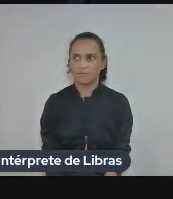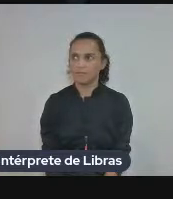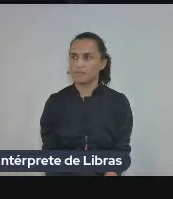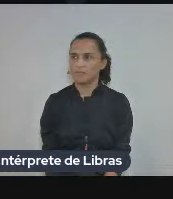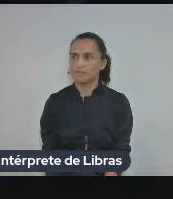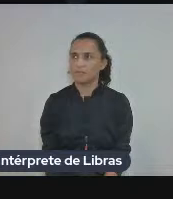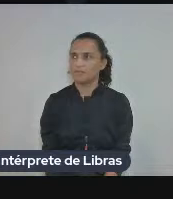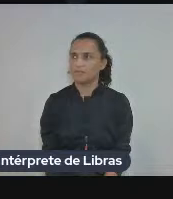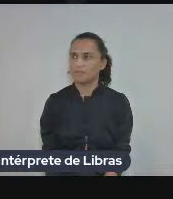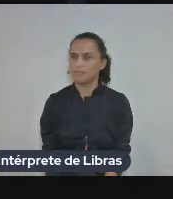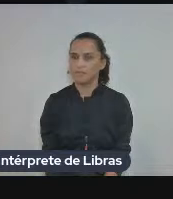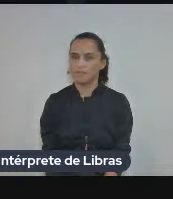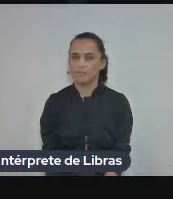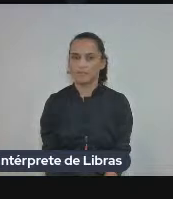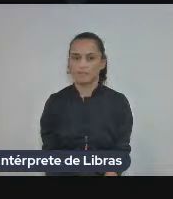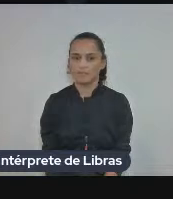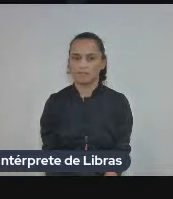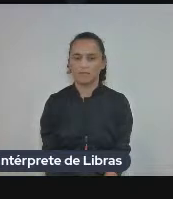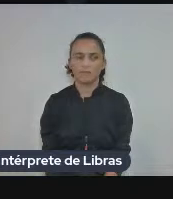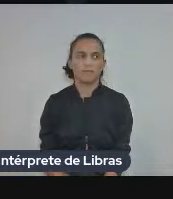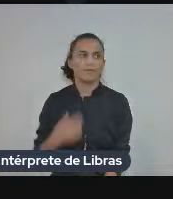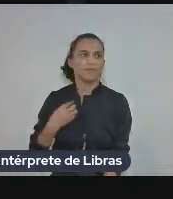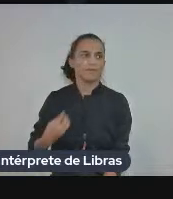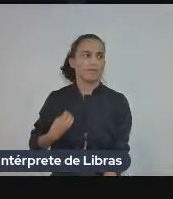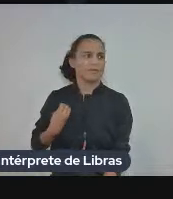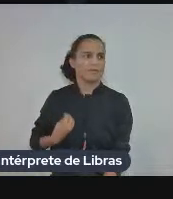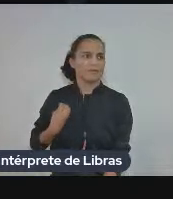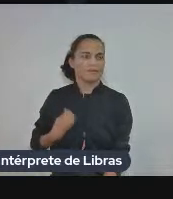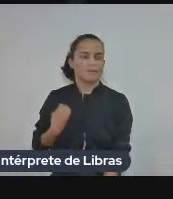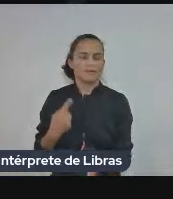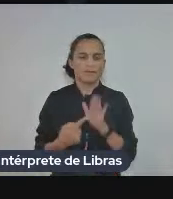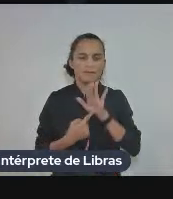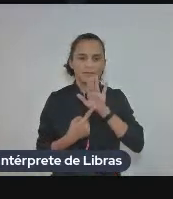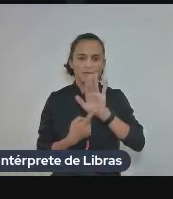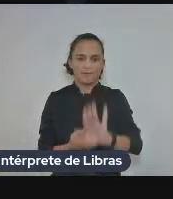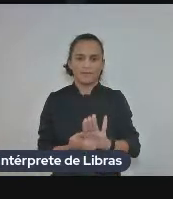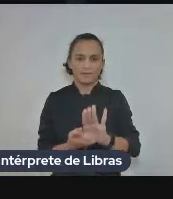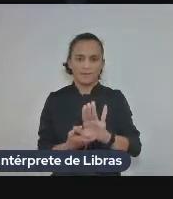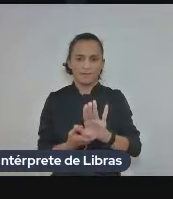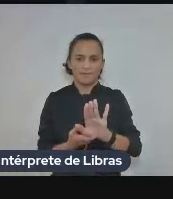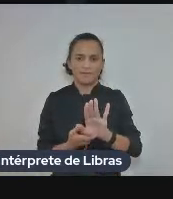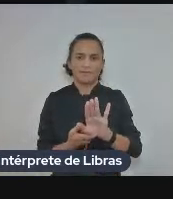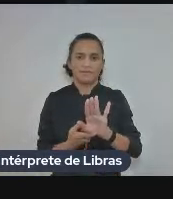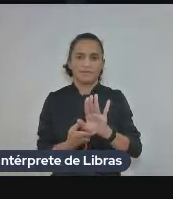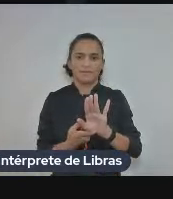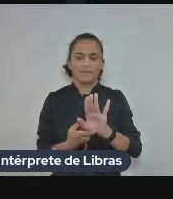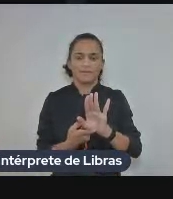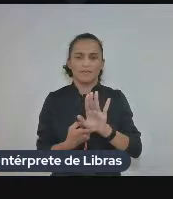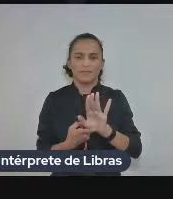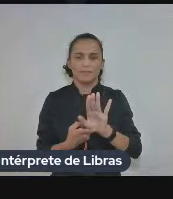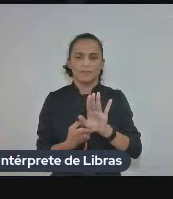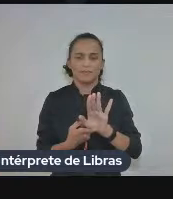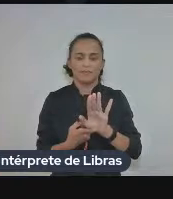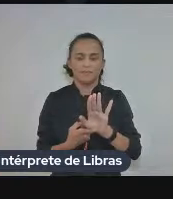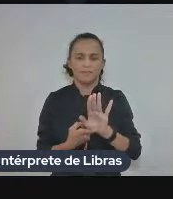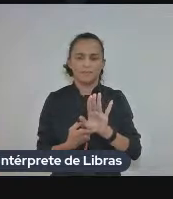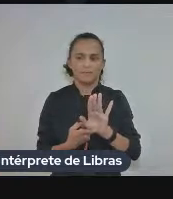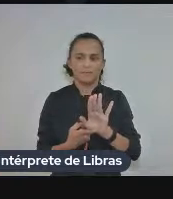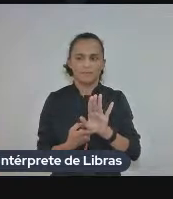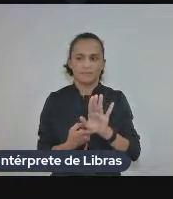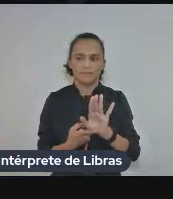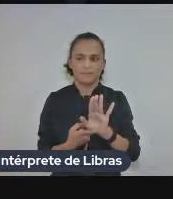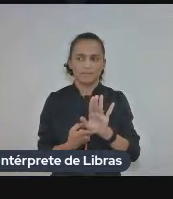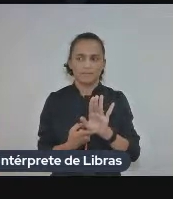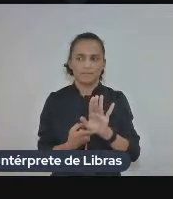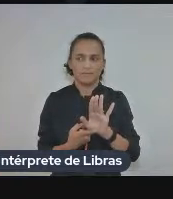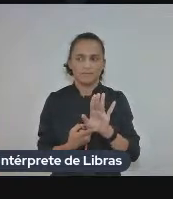Estou aqui para apresentar um pouco sobre os trabalhos que produzi com a professora doutora